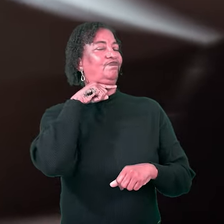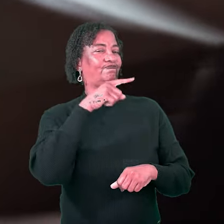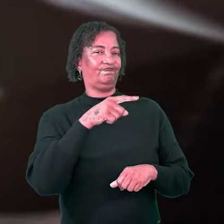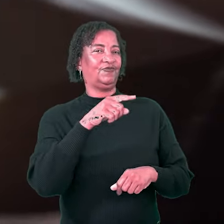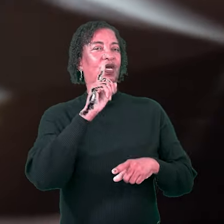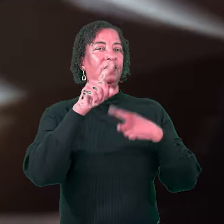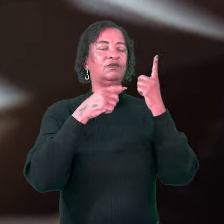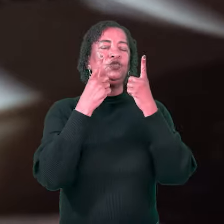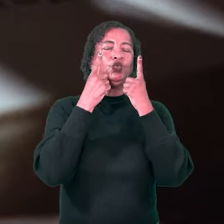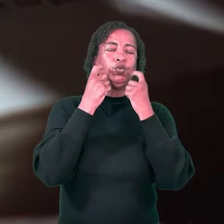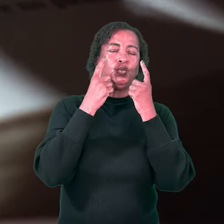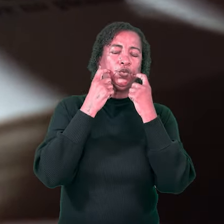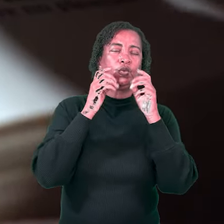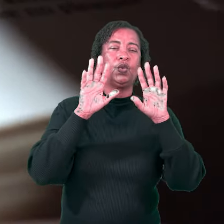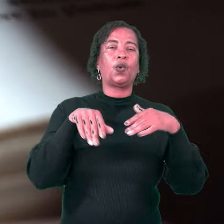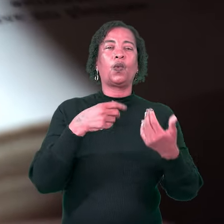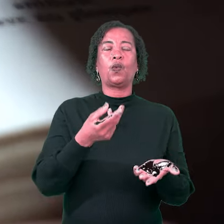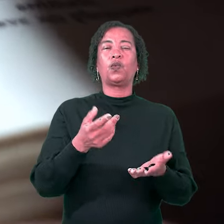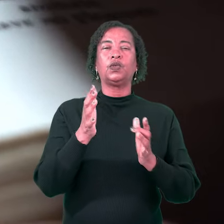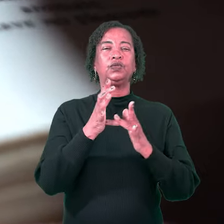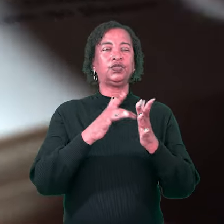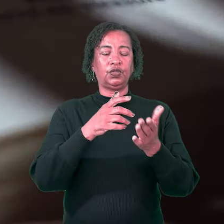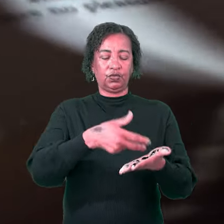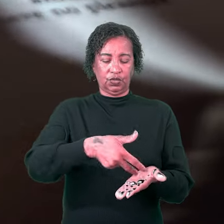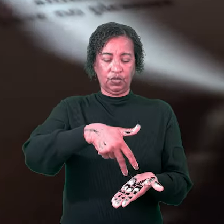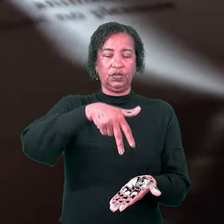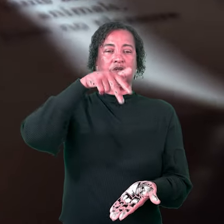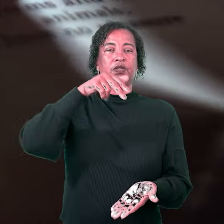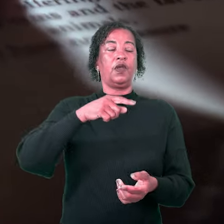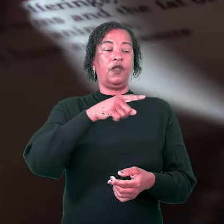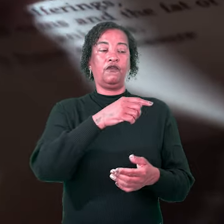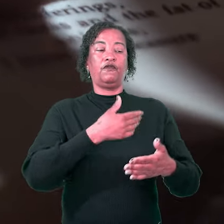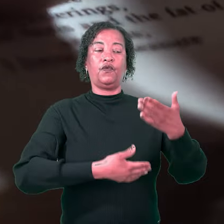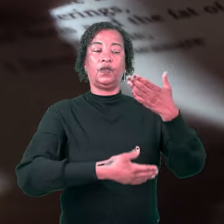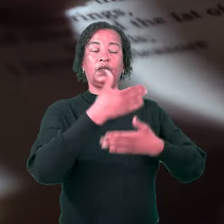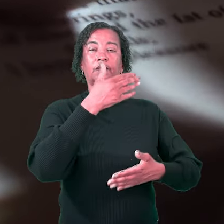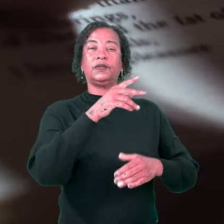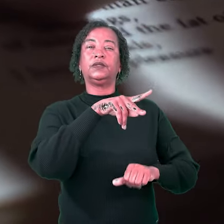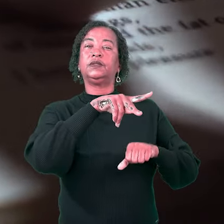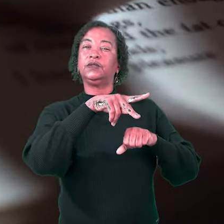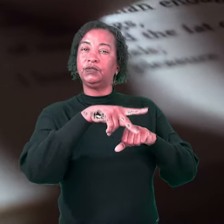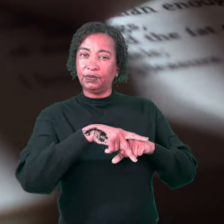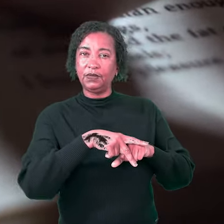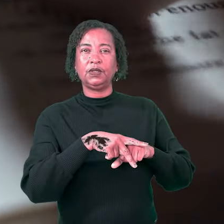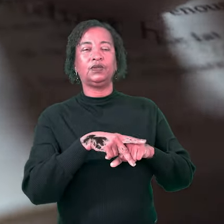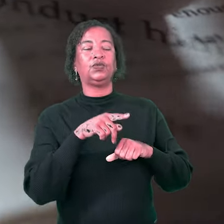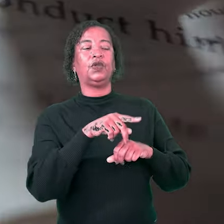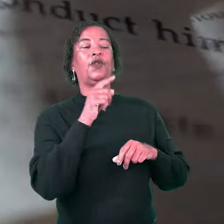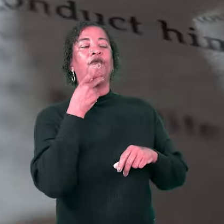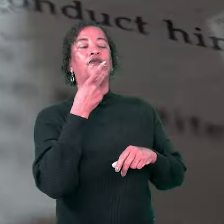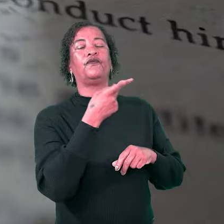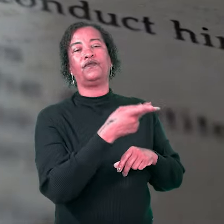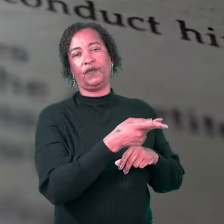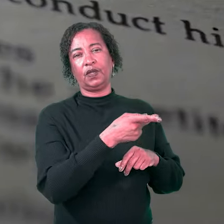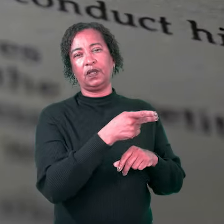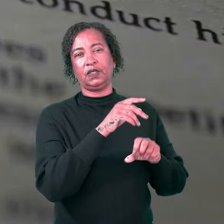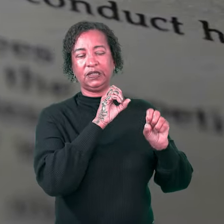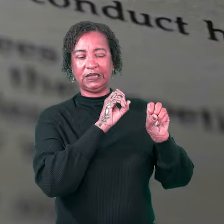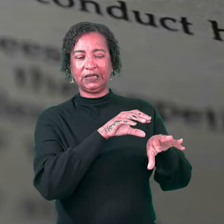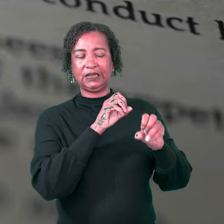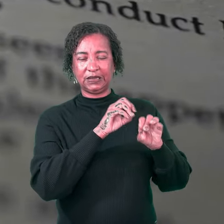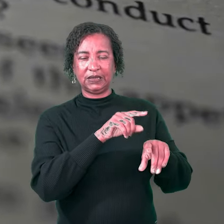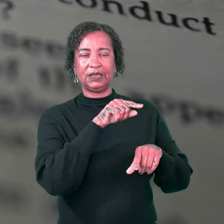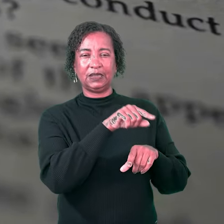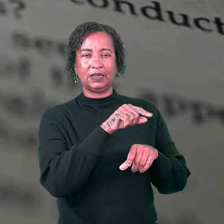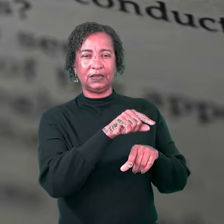ressuscitou dos mortos, apareceu para Pedro. Jesus teve aquele encontro particular com Pedro porque queria lhe ensinar a lição número dois.